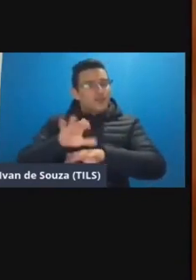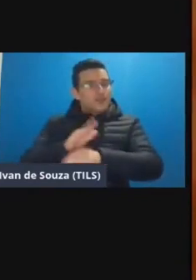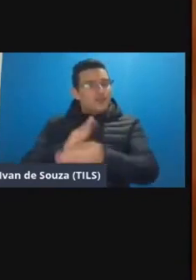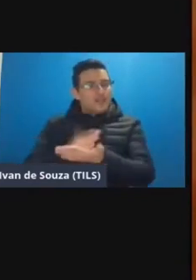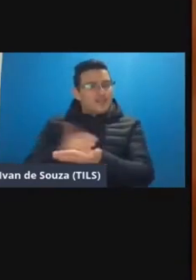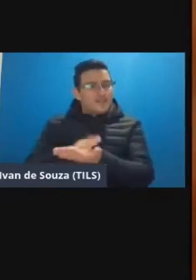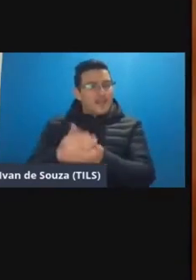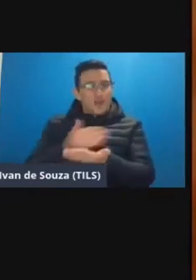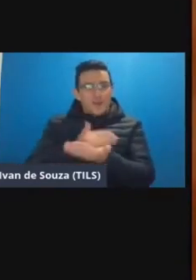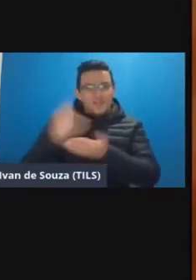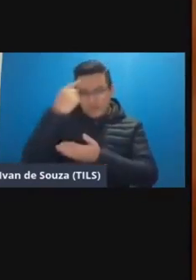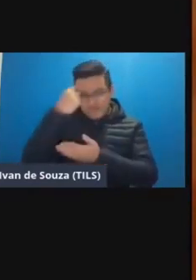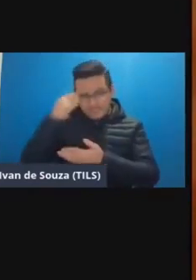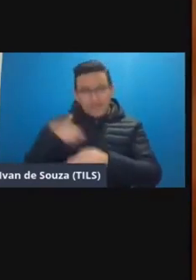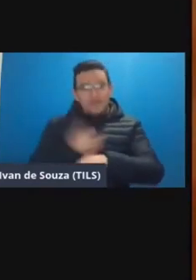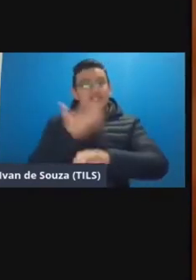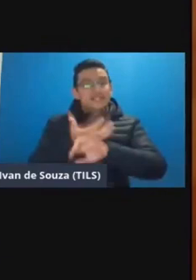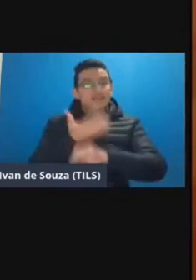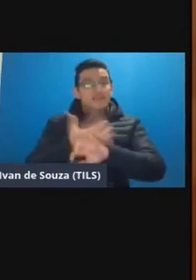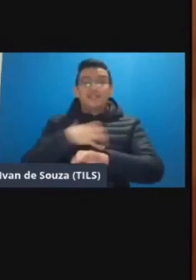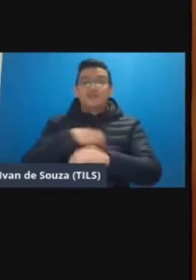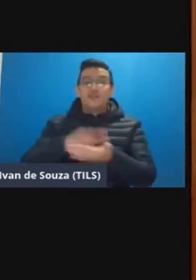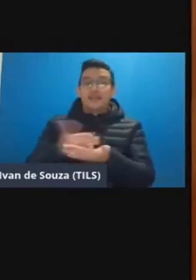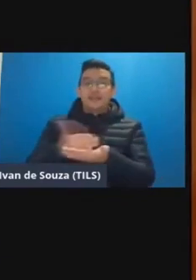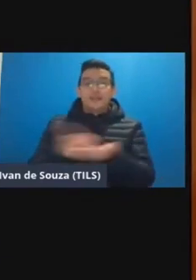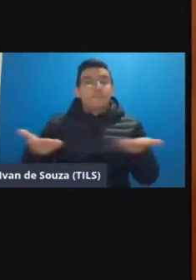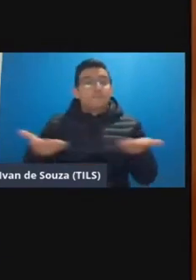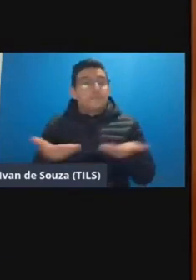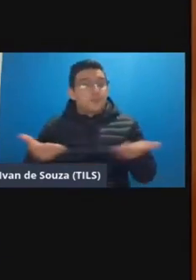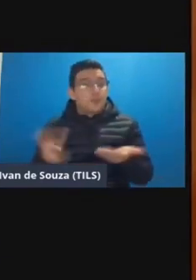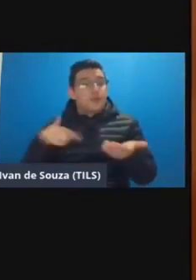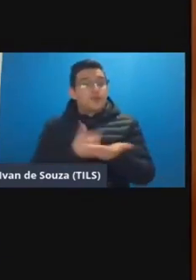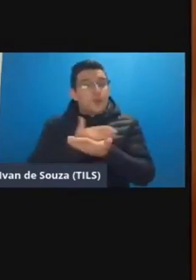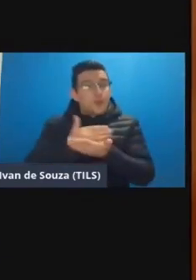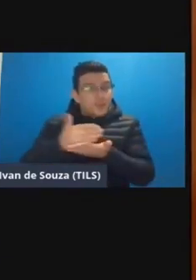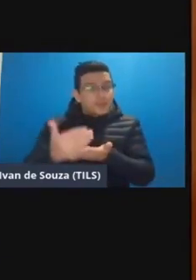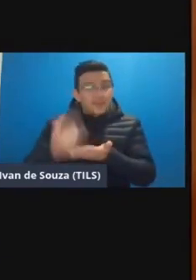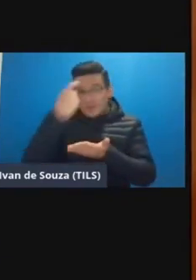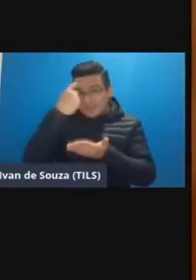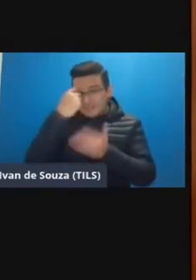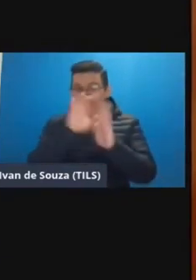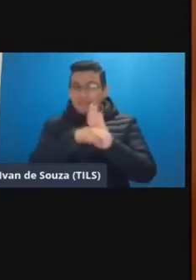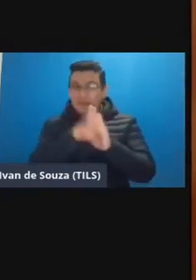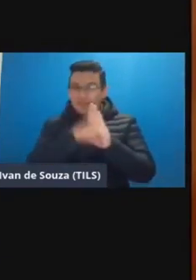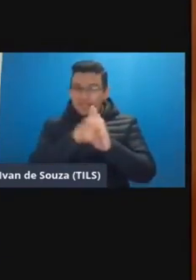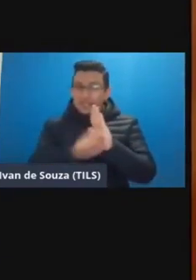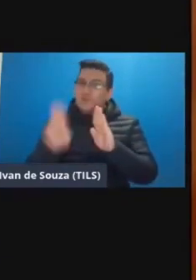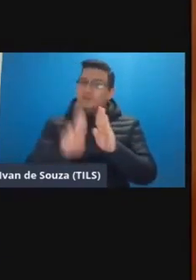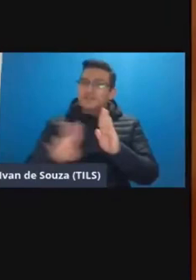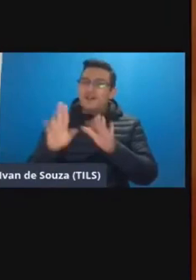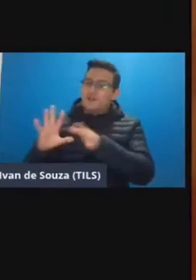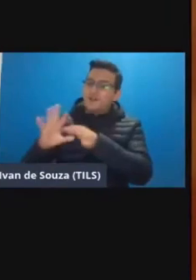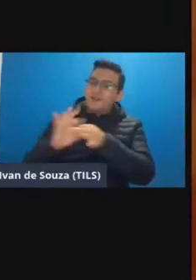a pensar as nossas disciplinas híbridas né agora a gente começa a pensar esse conceito aplicado a um